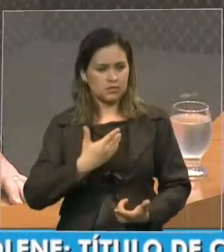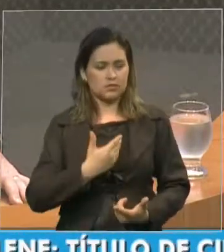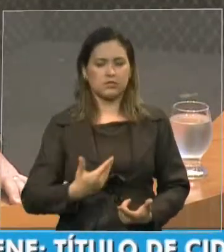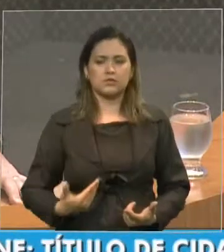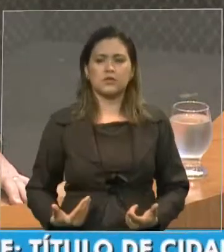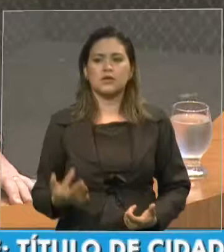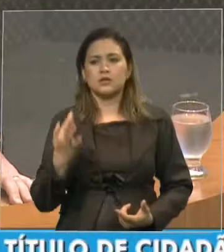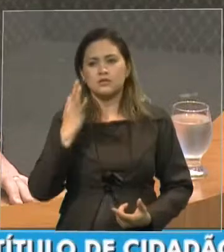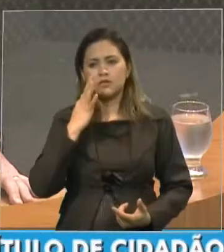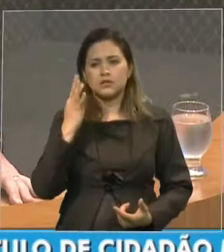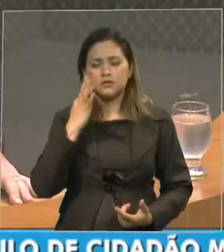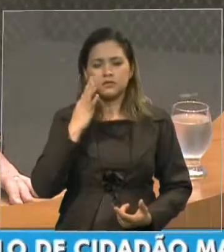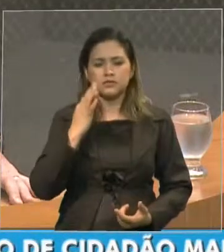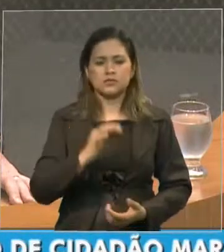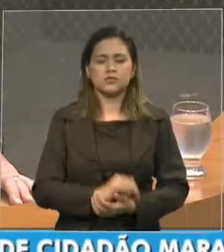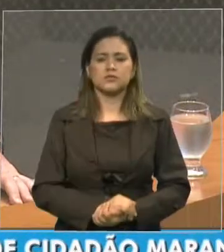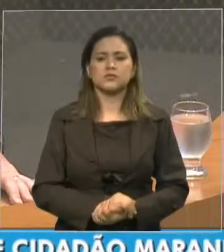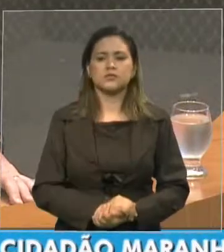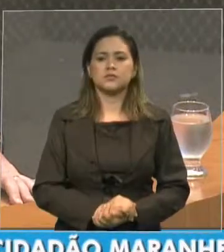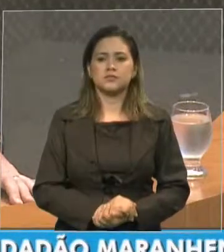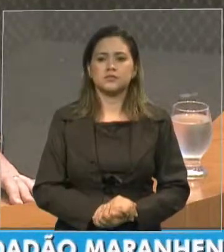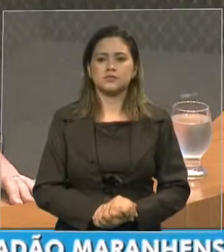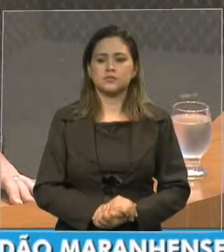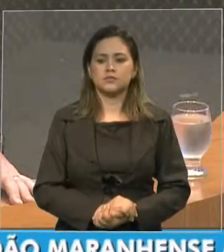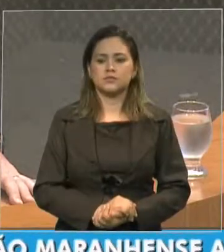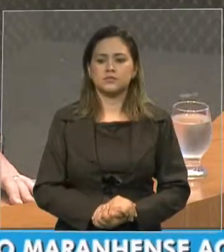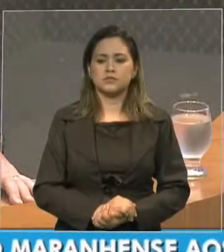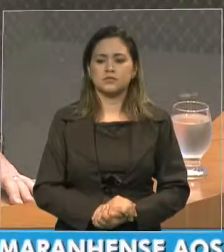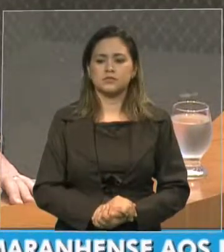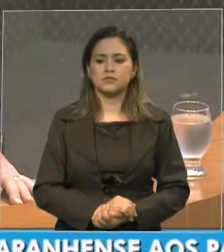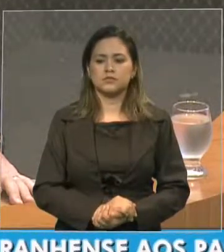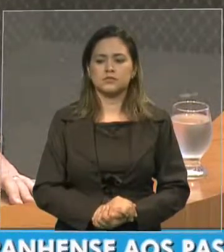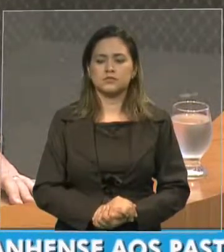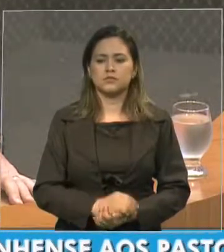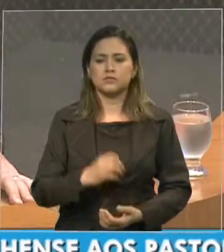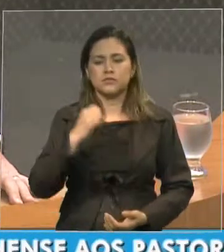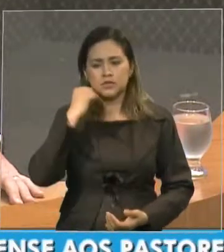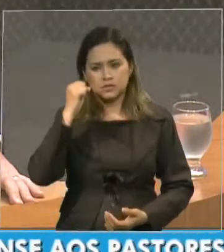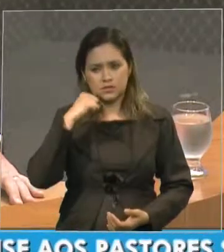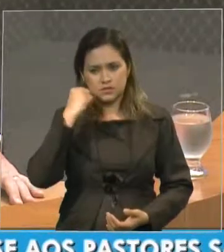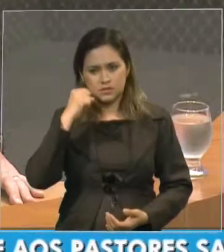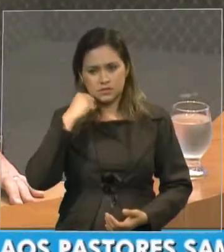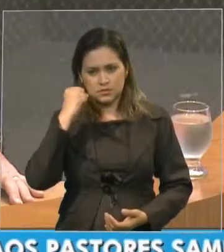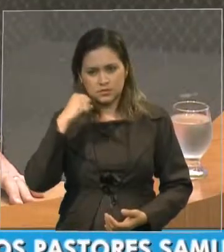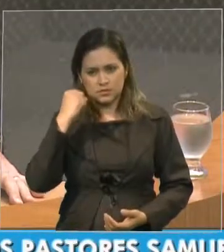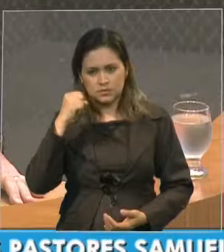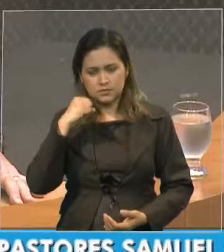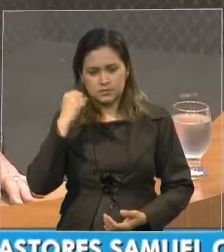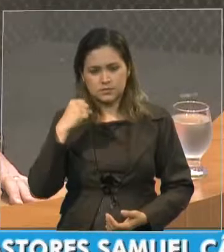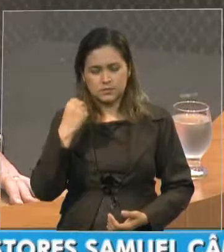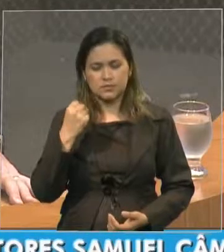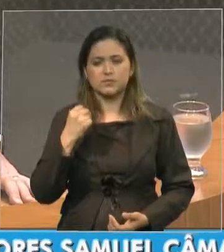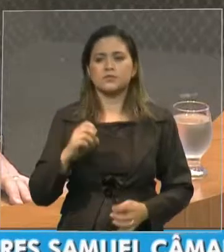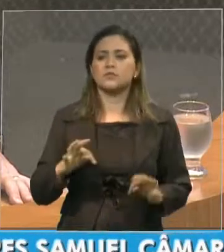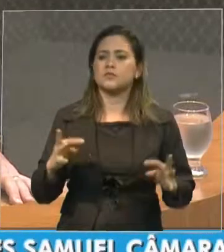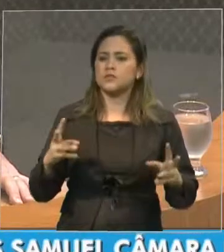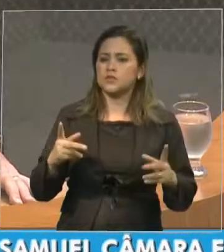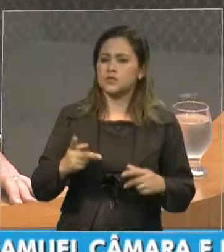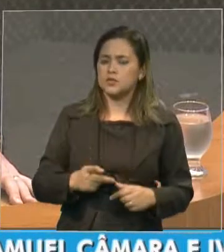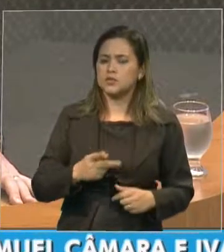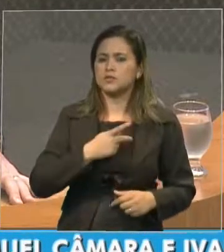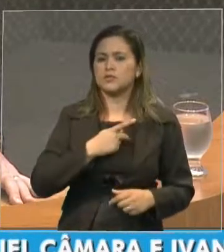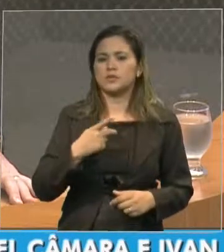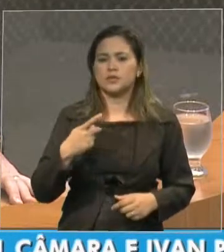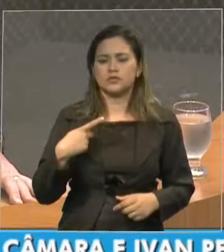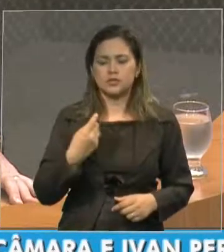desse Estado, que aqui se faz representar, sobre senadores, que se fazem representar, sobre todos os pastores, que aqui